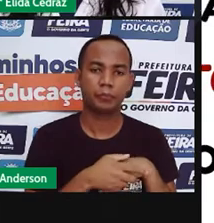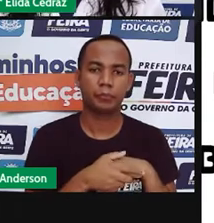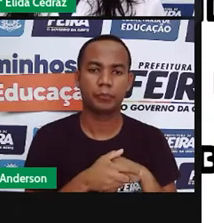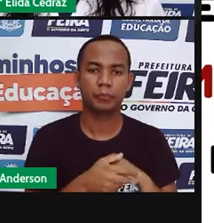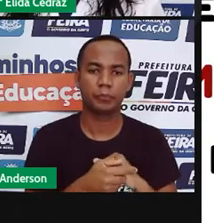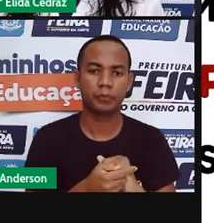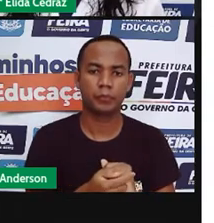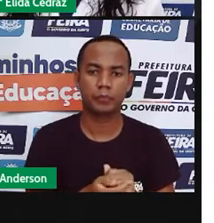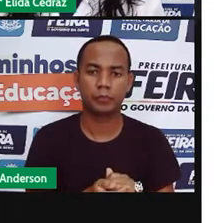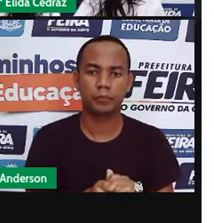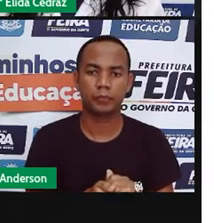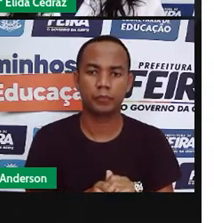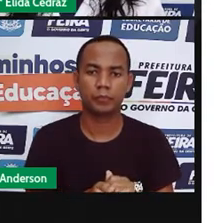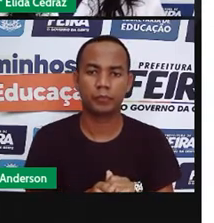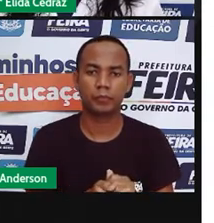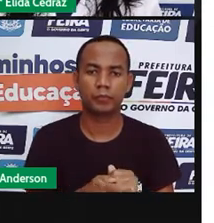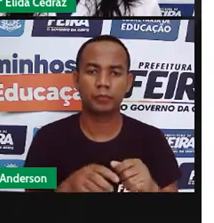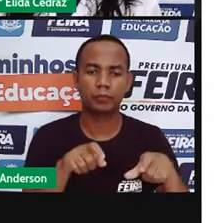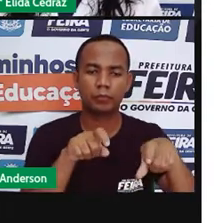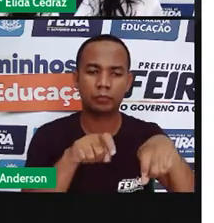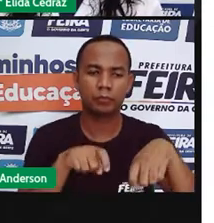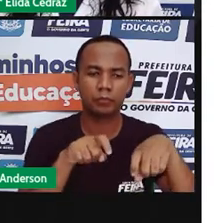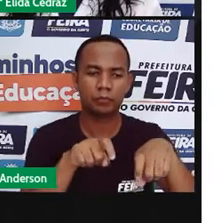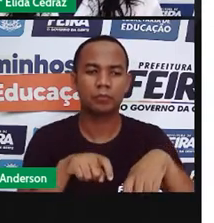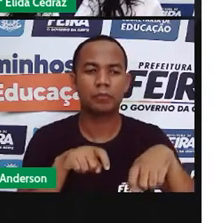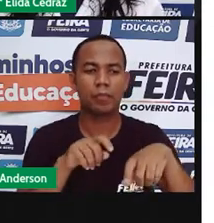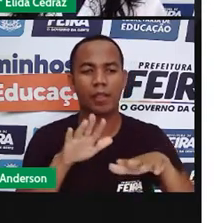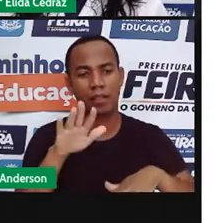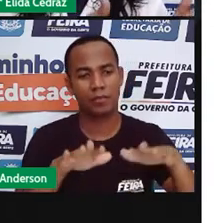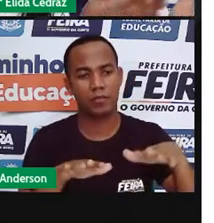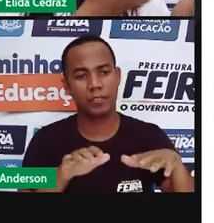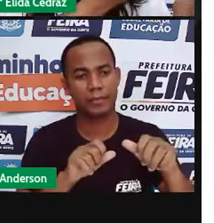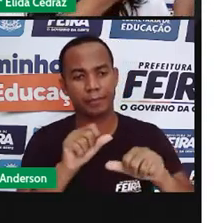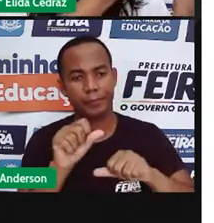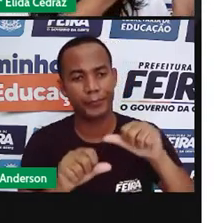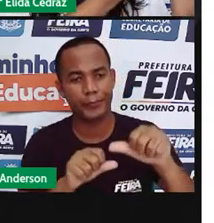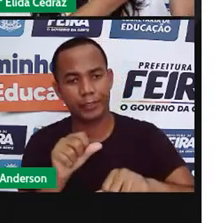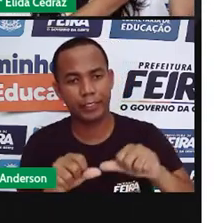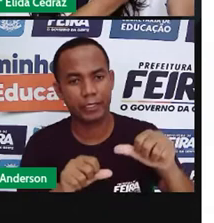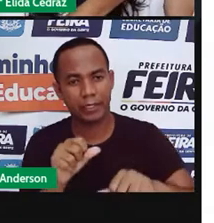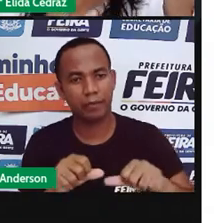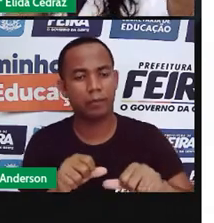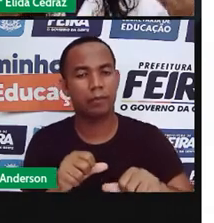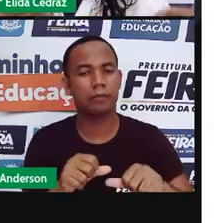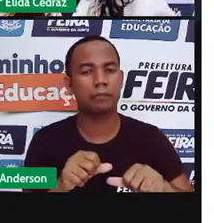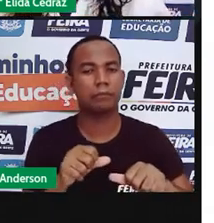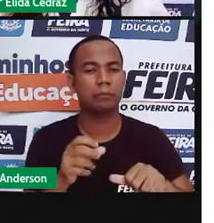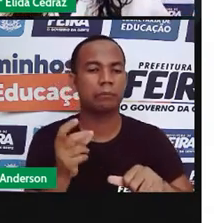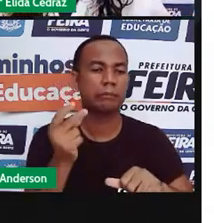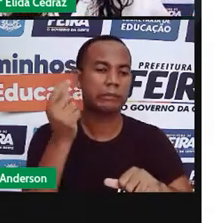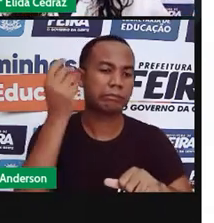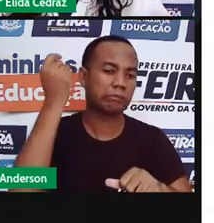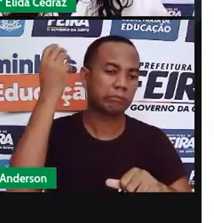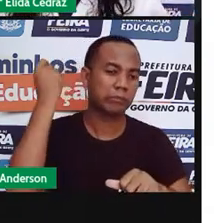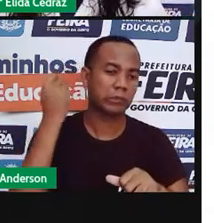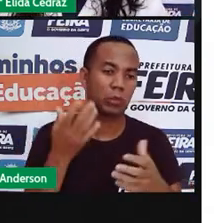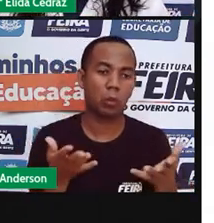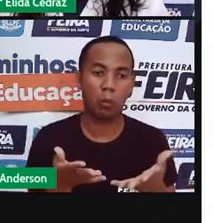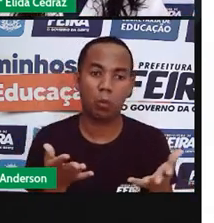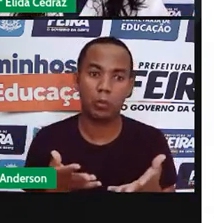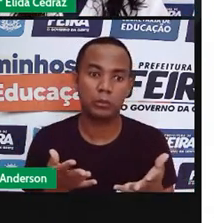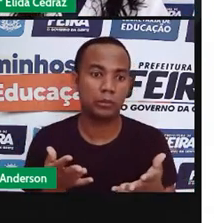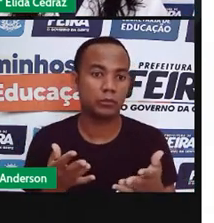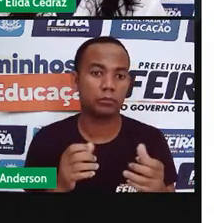A agricultura mudou muito de 12 mil anos para os nossos dias.